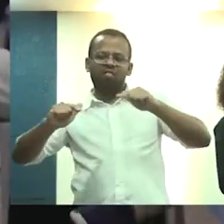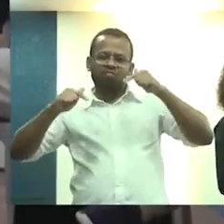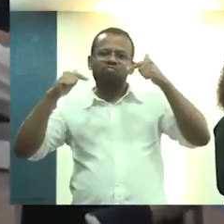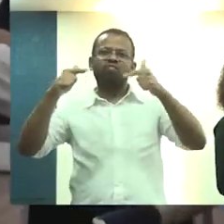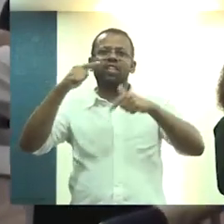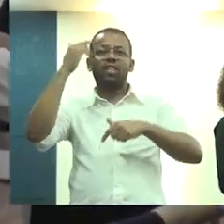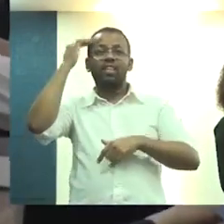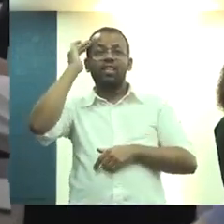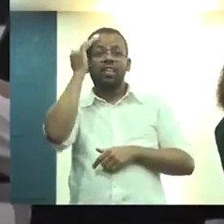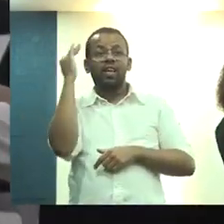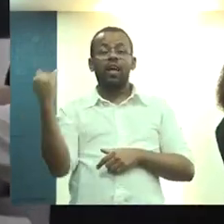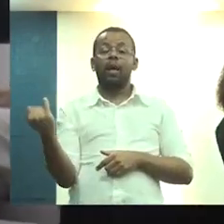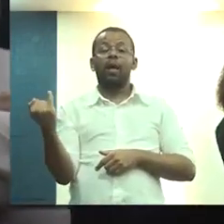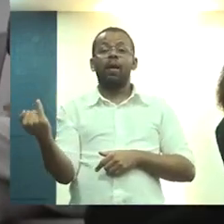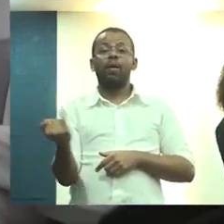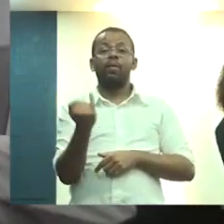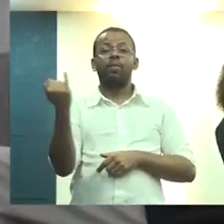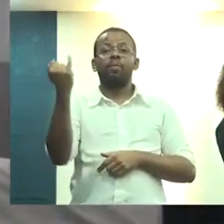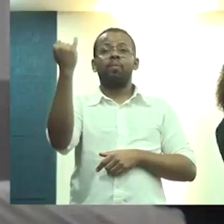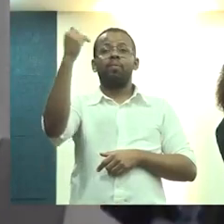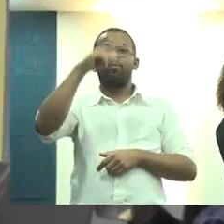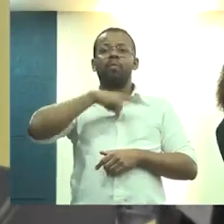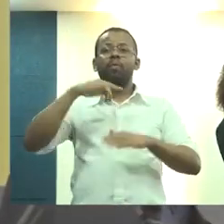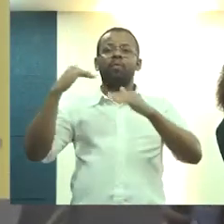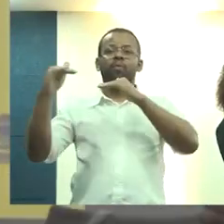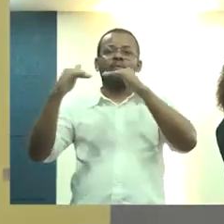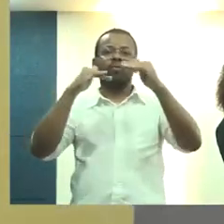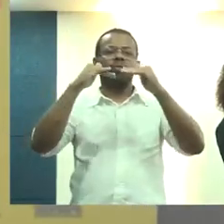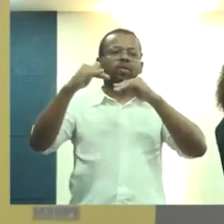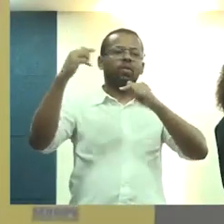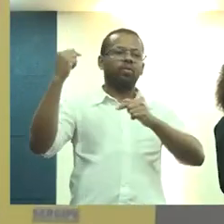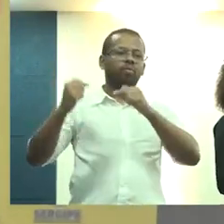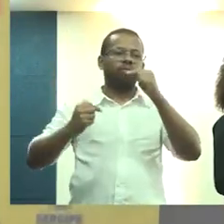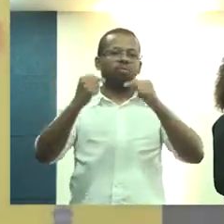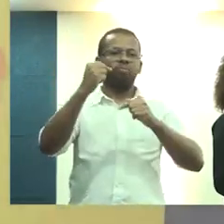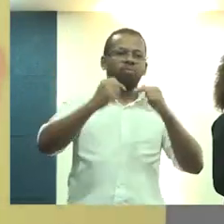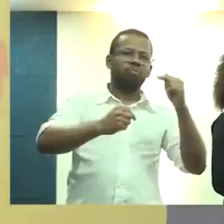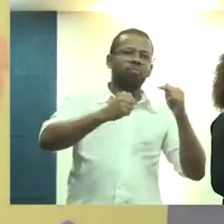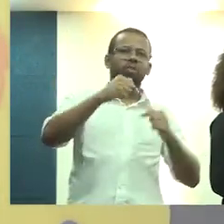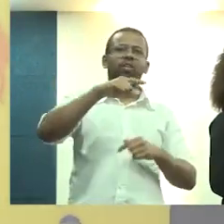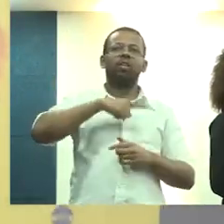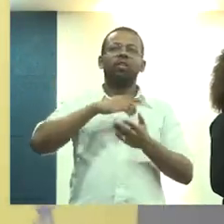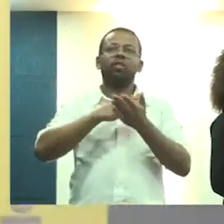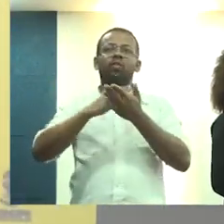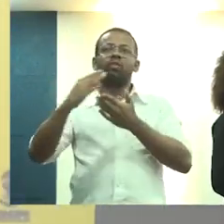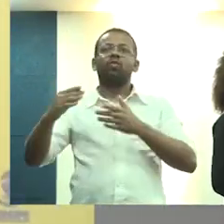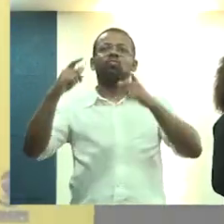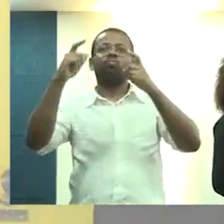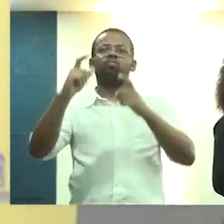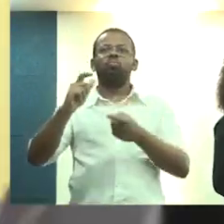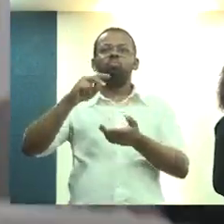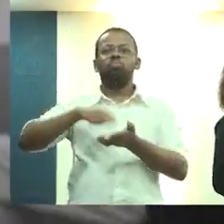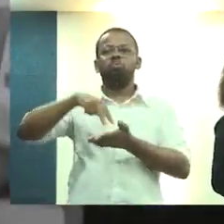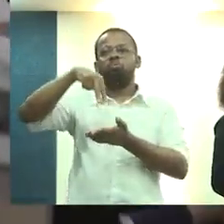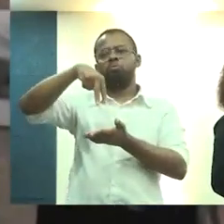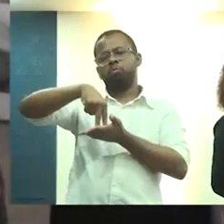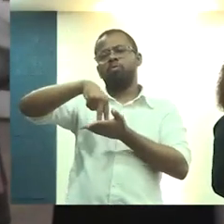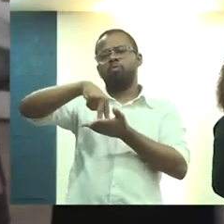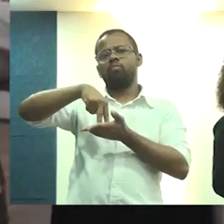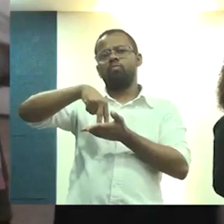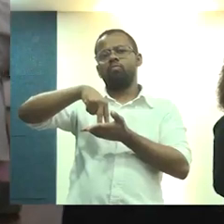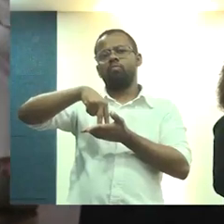compreende a importância de articular as políticas e os debates a partir do lugar onde se pisa